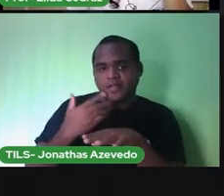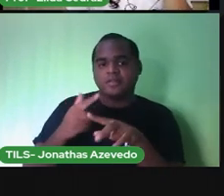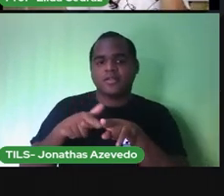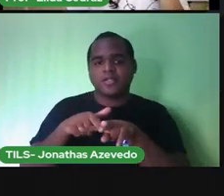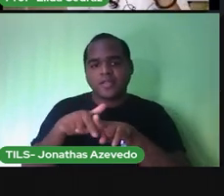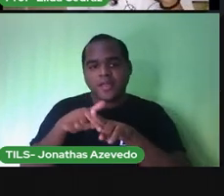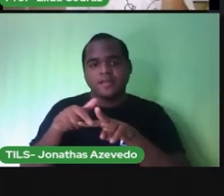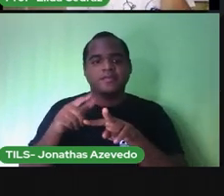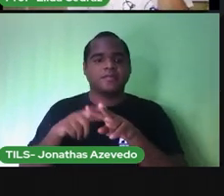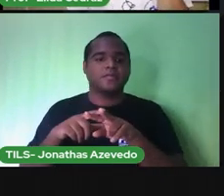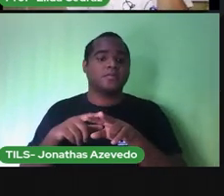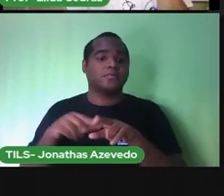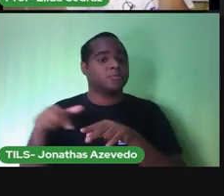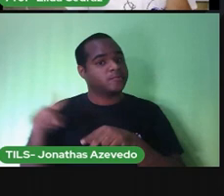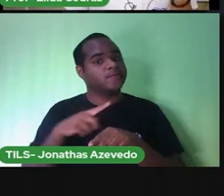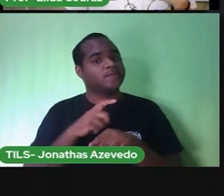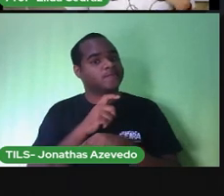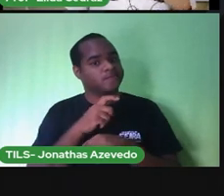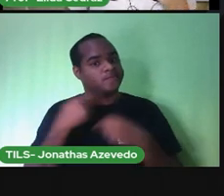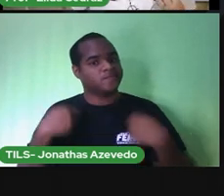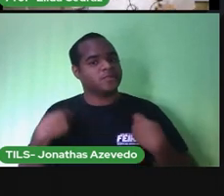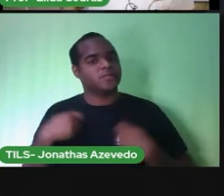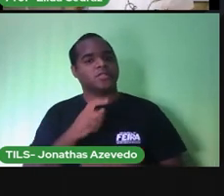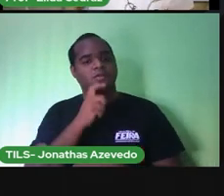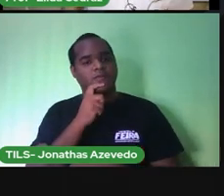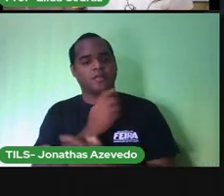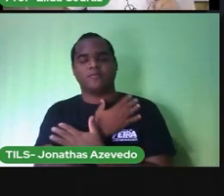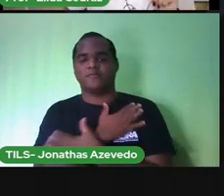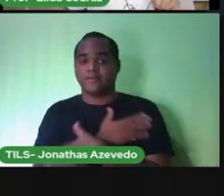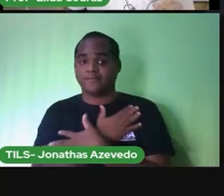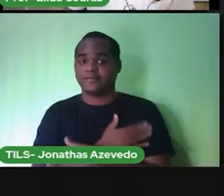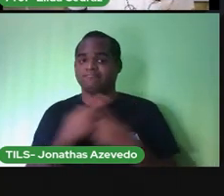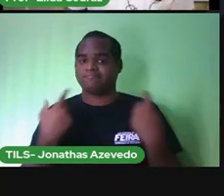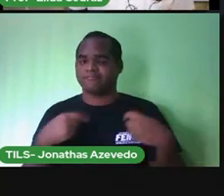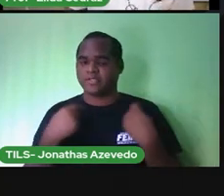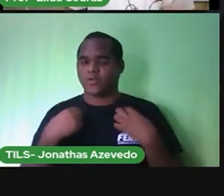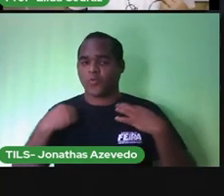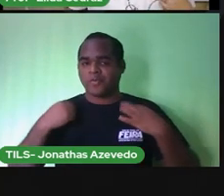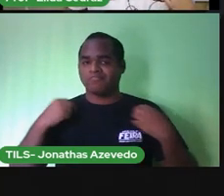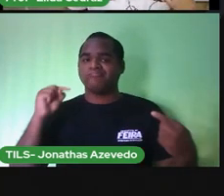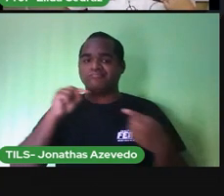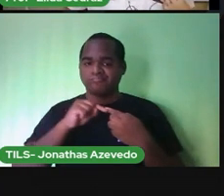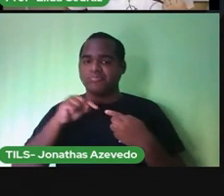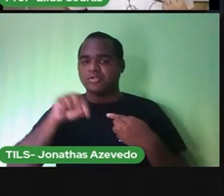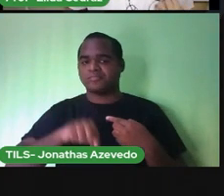a gente vai precisar de roupas adequadas para esse período.